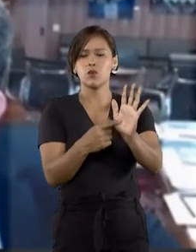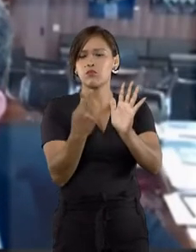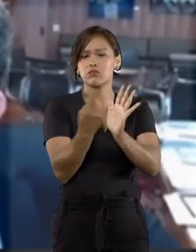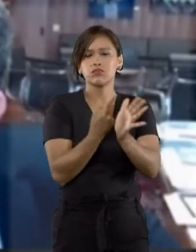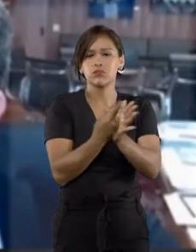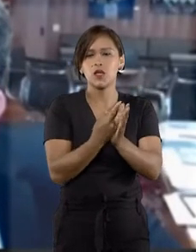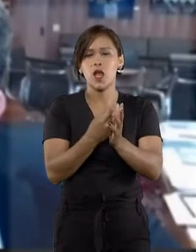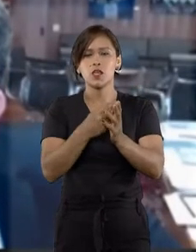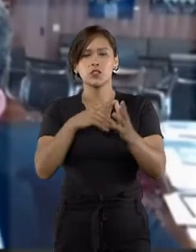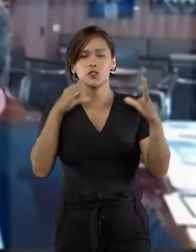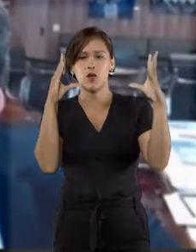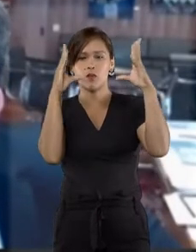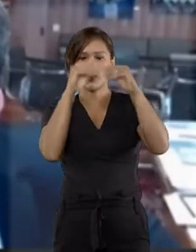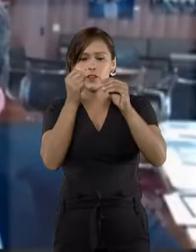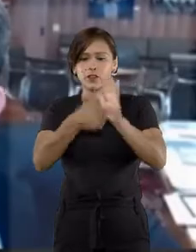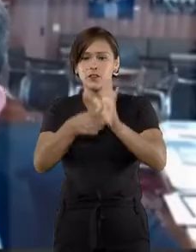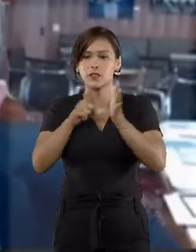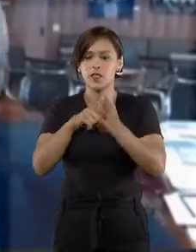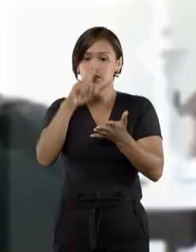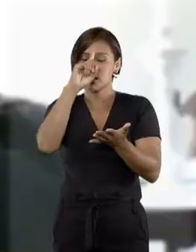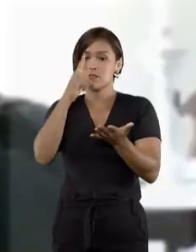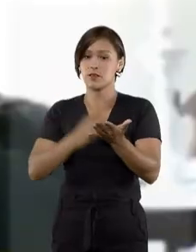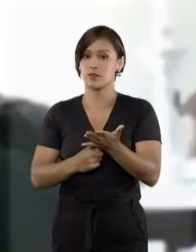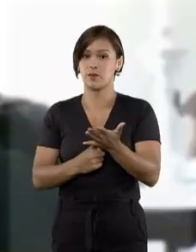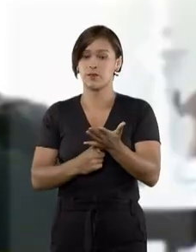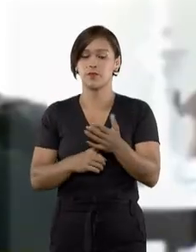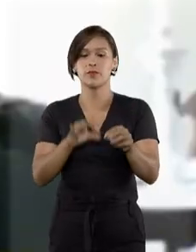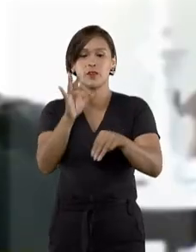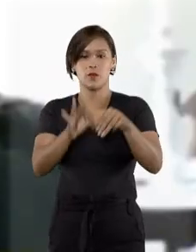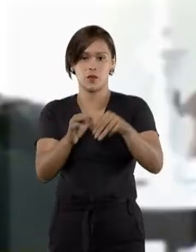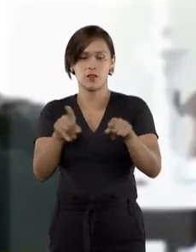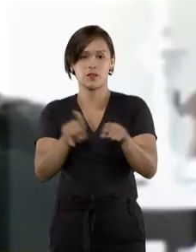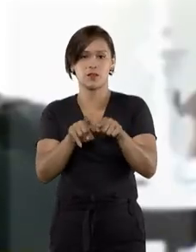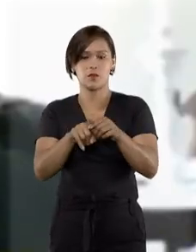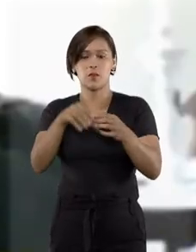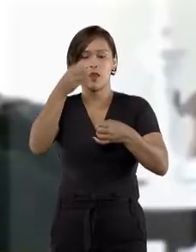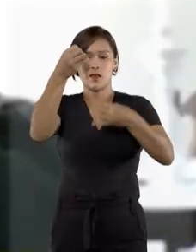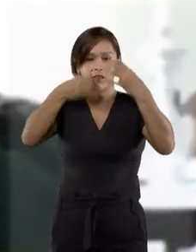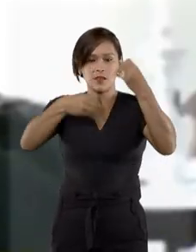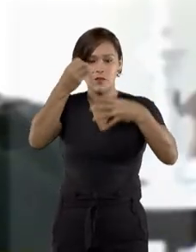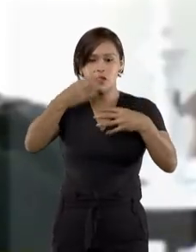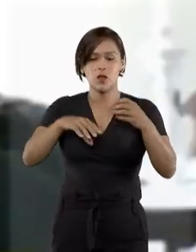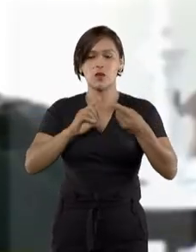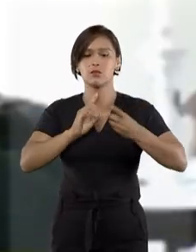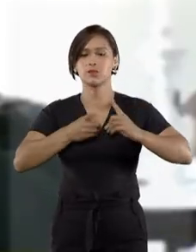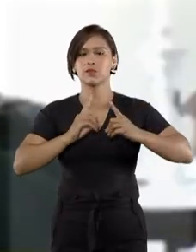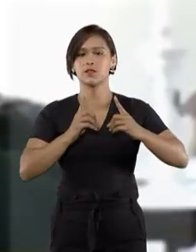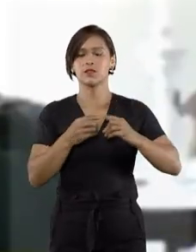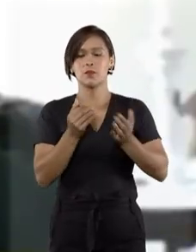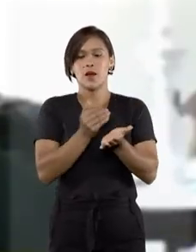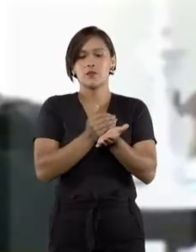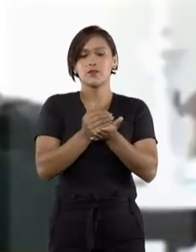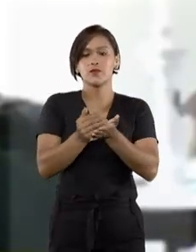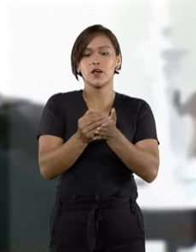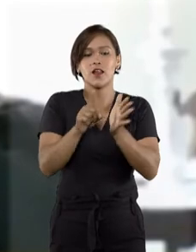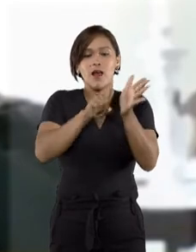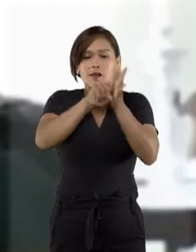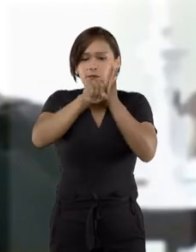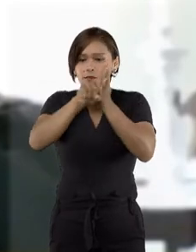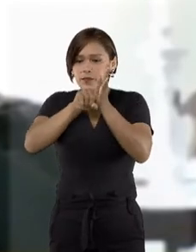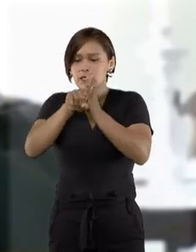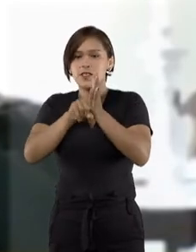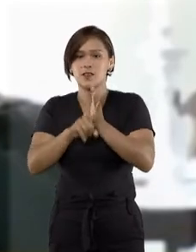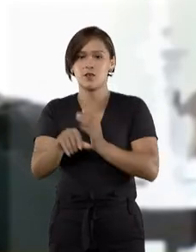ocorrência de obscuridade na decisão anterior. O ministro explicou ainda que este debate sobre as denúncias veiculadas foi levado à